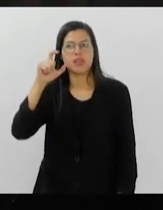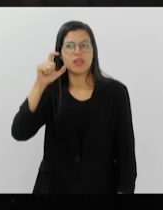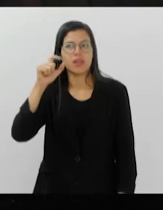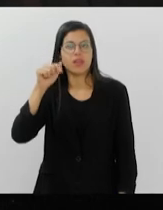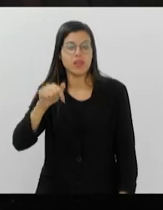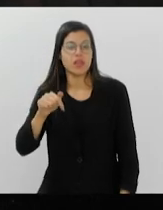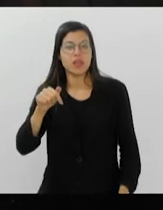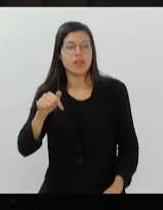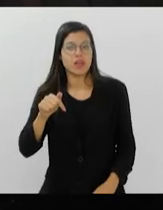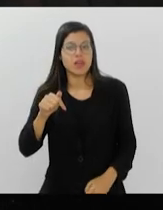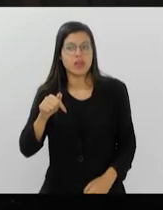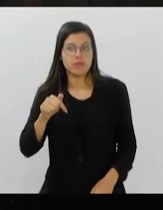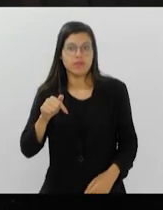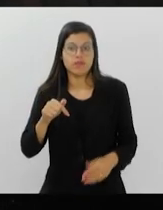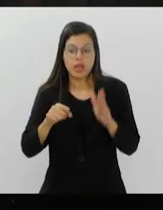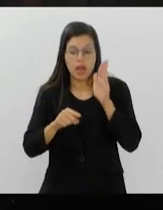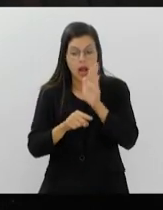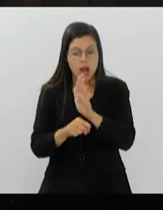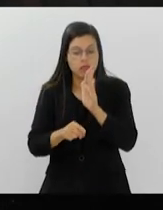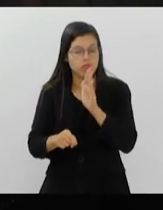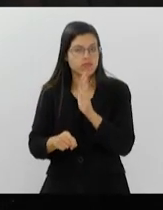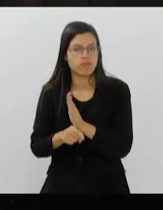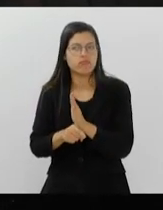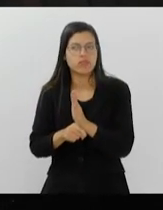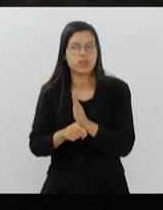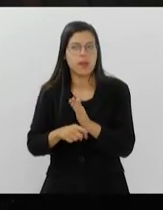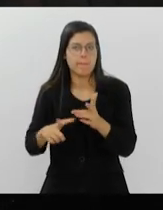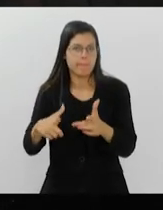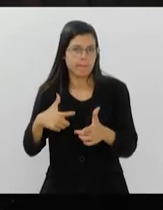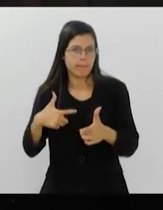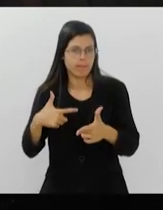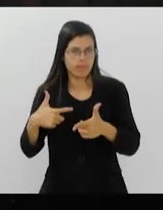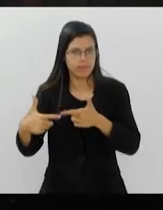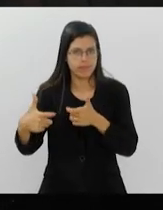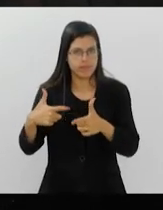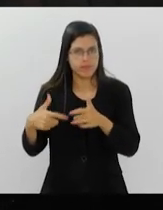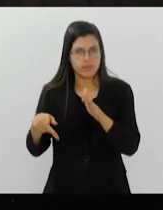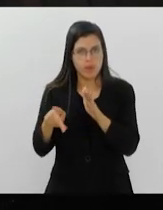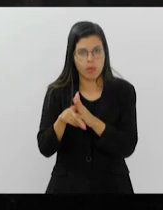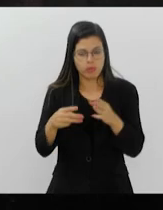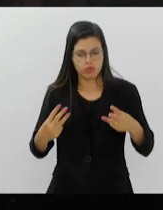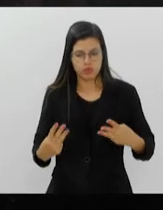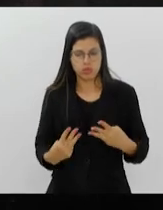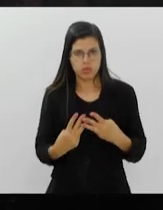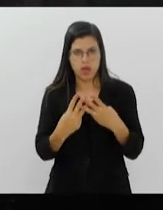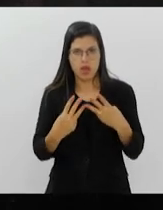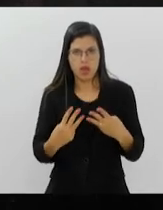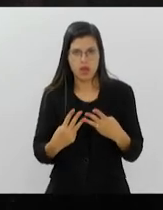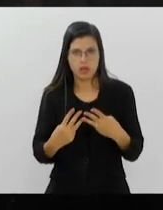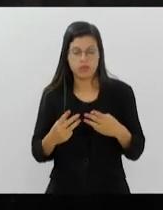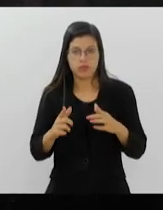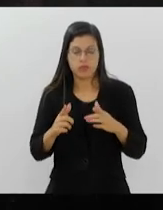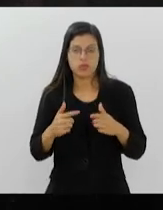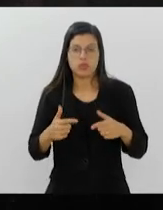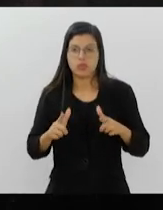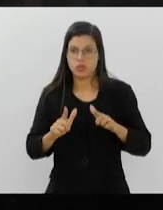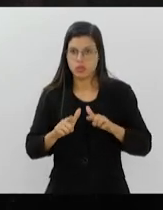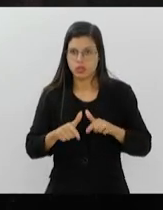pecuniariamente e militarmente as forças de Israel, que travam